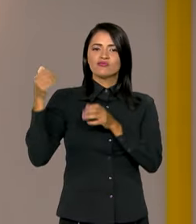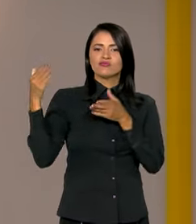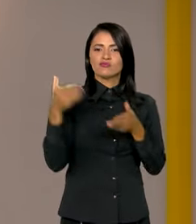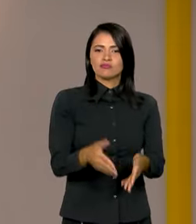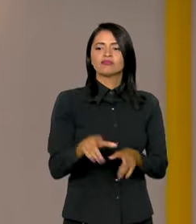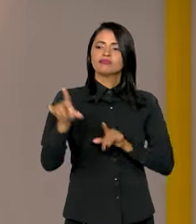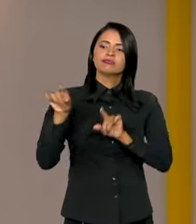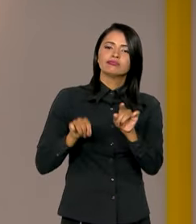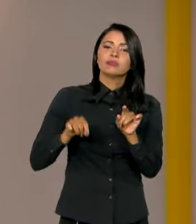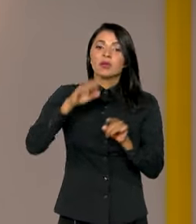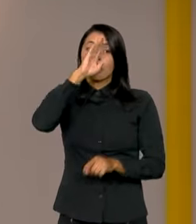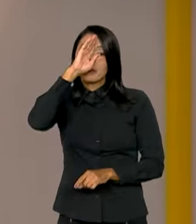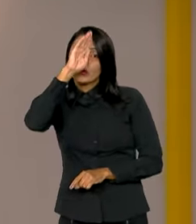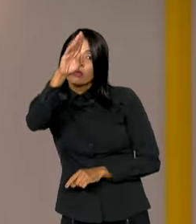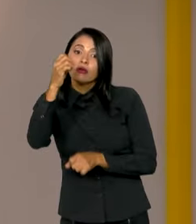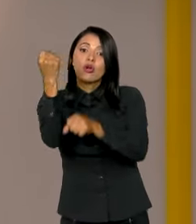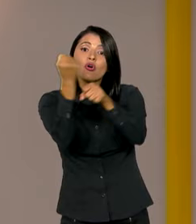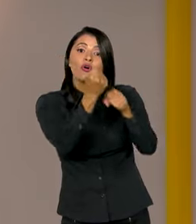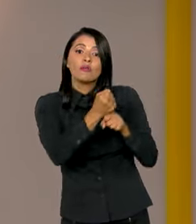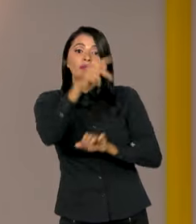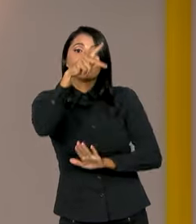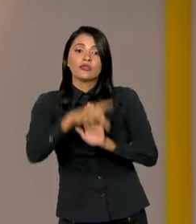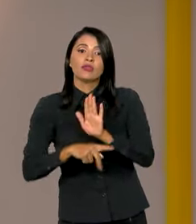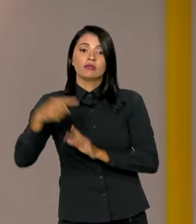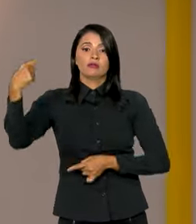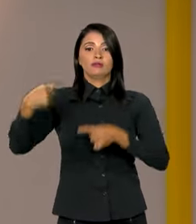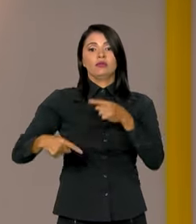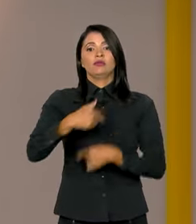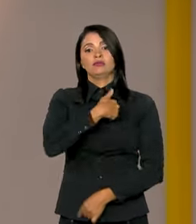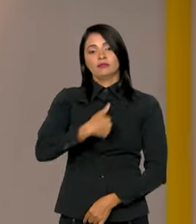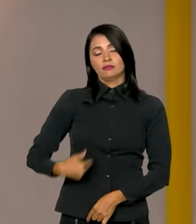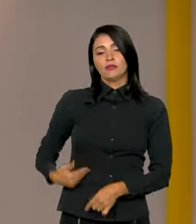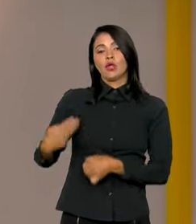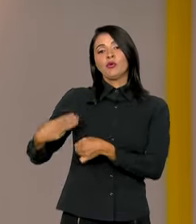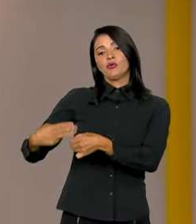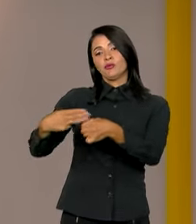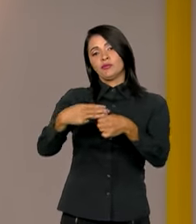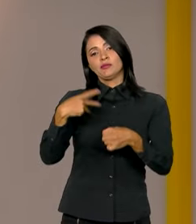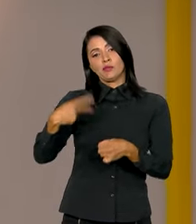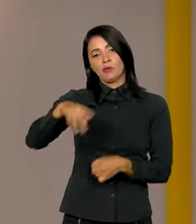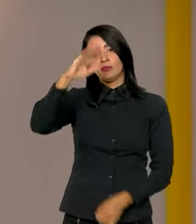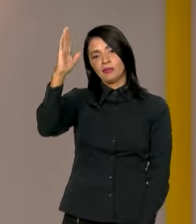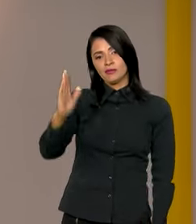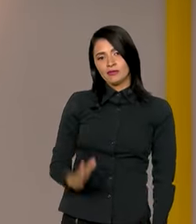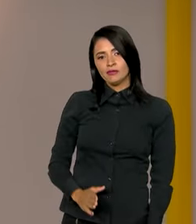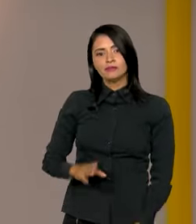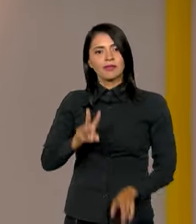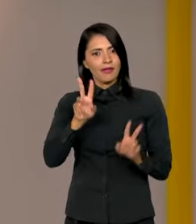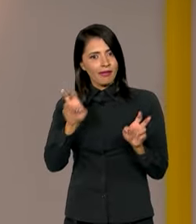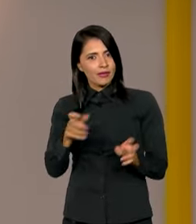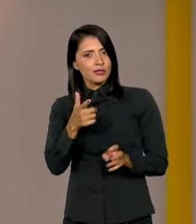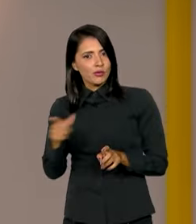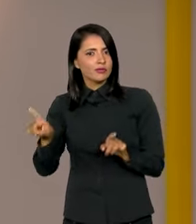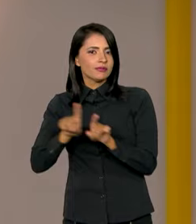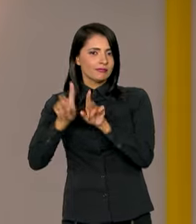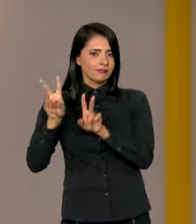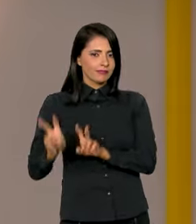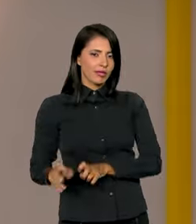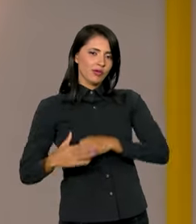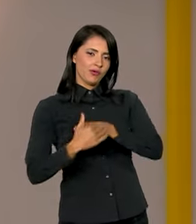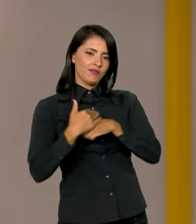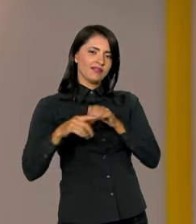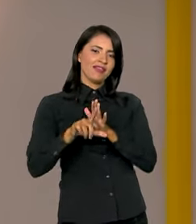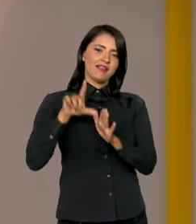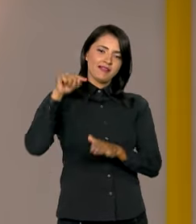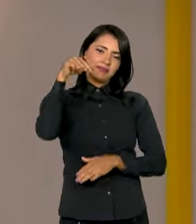prioridades em termos de obras, projetos e políticas públicas nos municípios brasileiros. Sobre este e outros assuntos, eu conversei